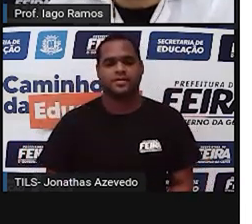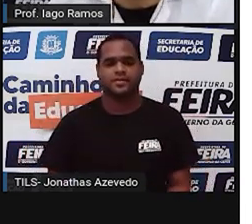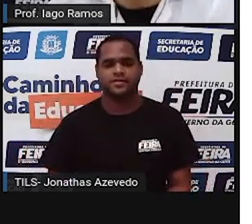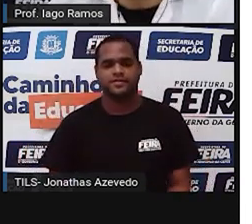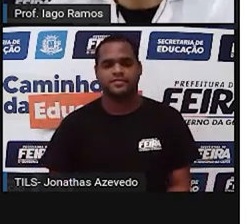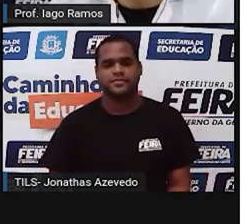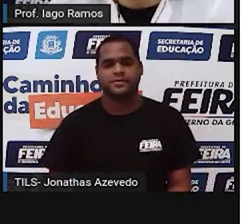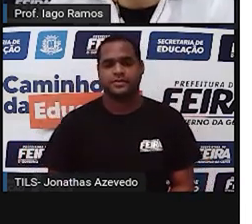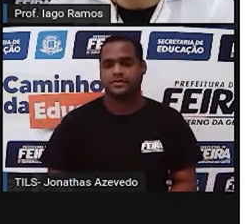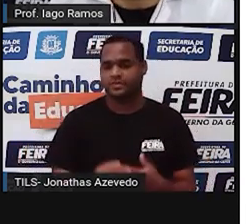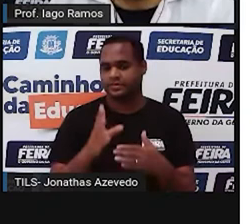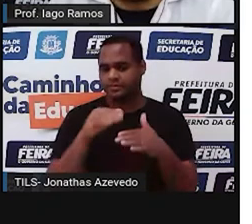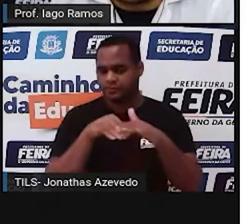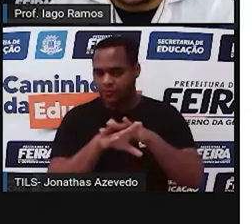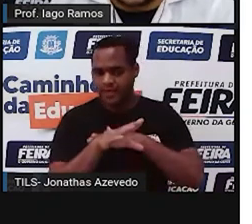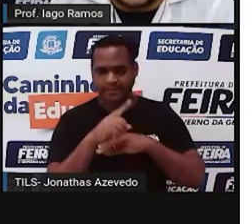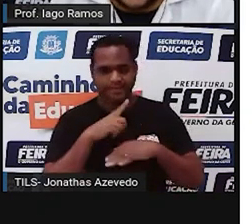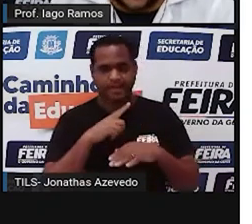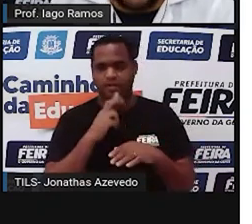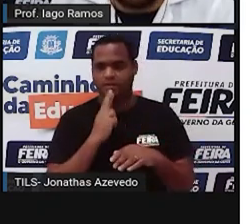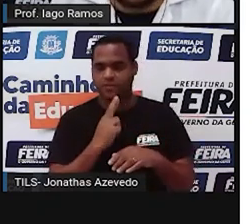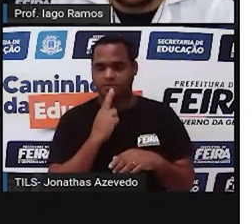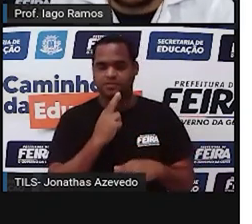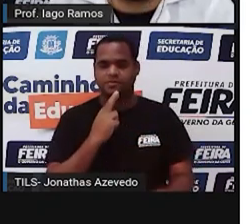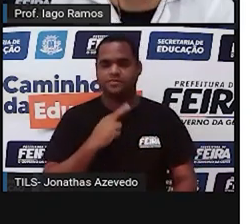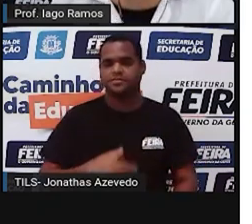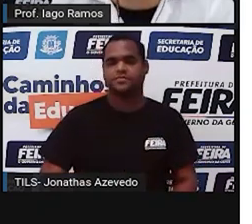e guarda o resultado dessa soma.